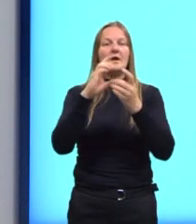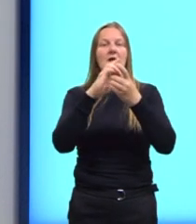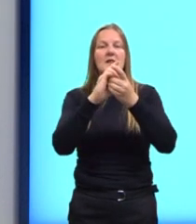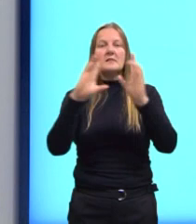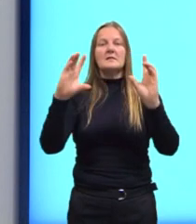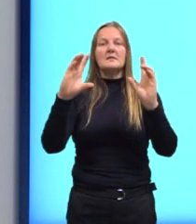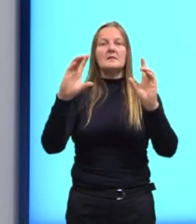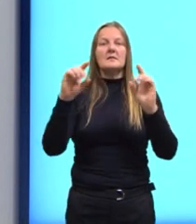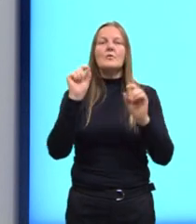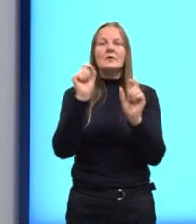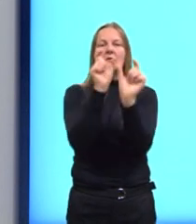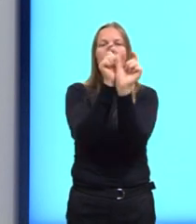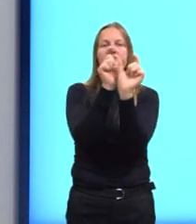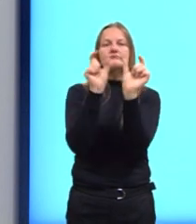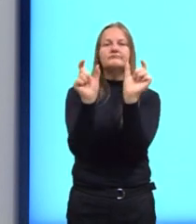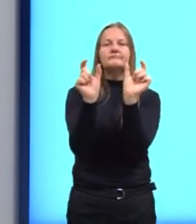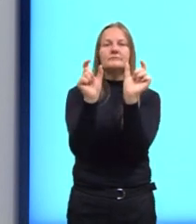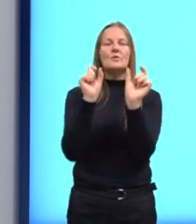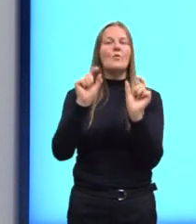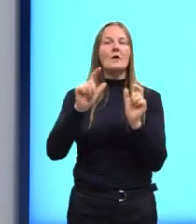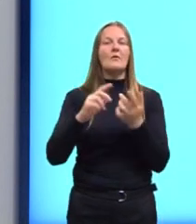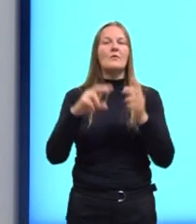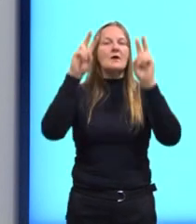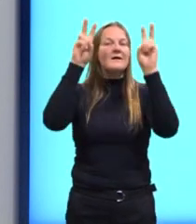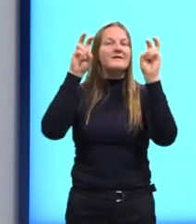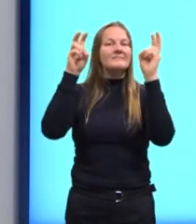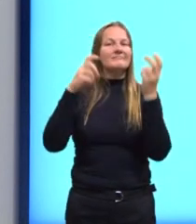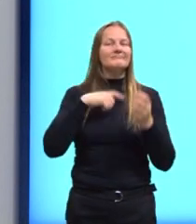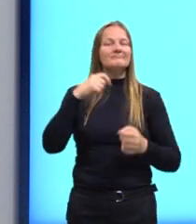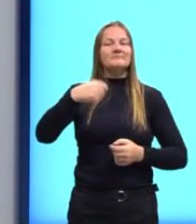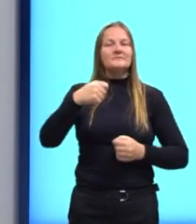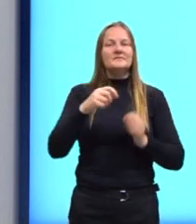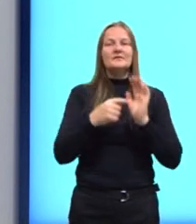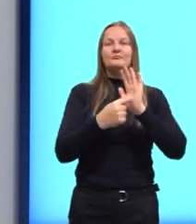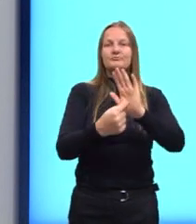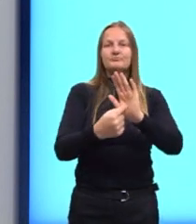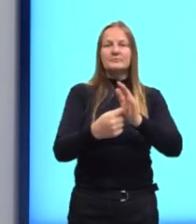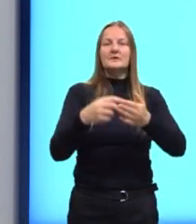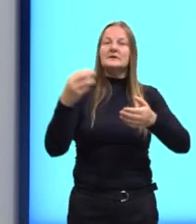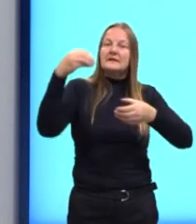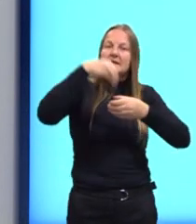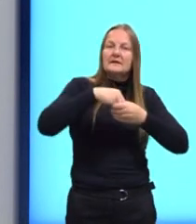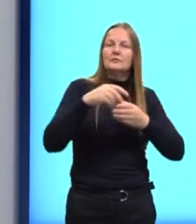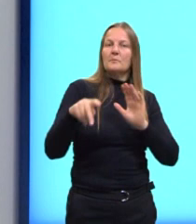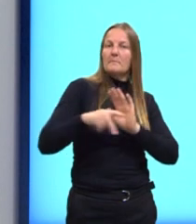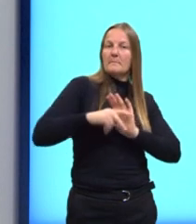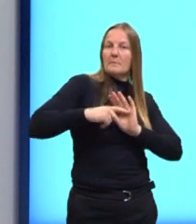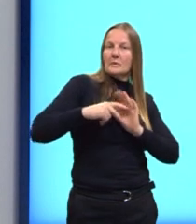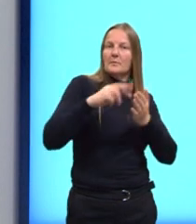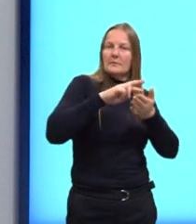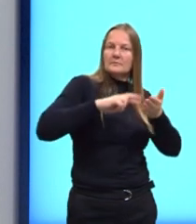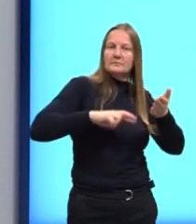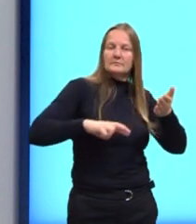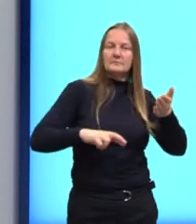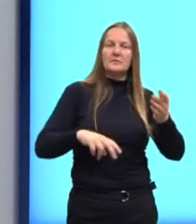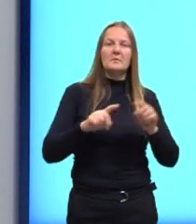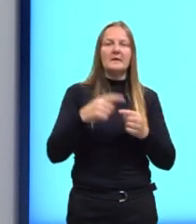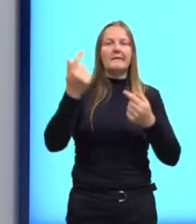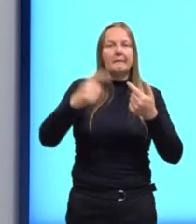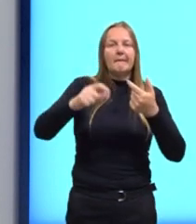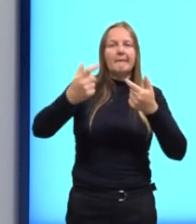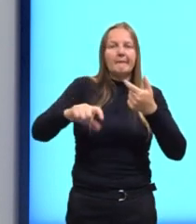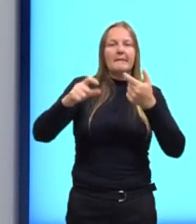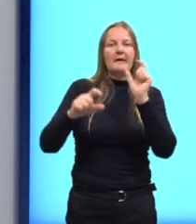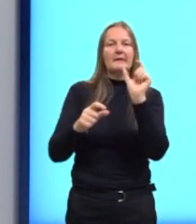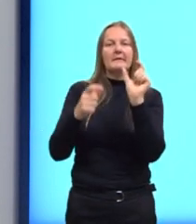quê? Porque a temática precisa aparecer na minha redação. Só que eu não vou ficar repetindo